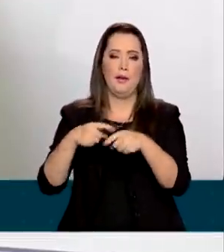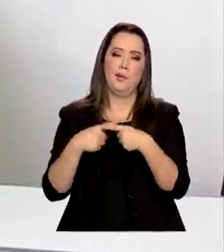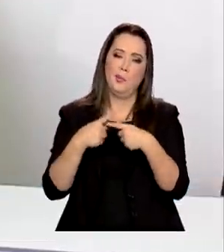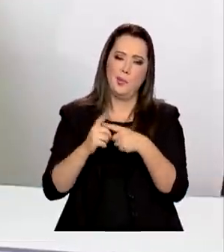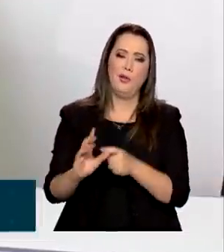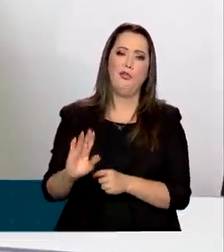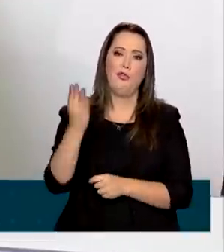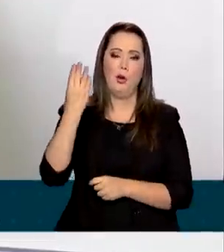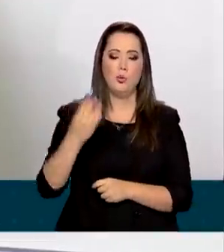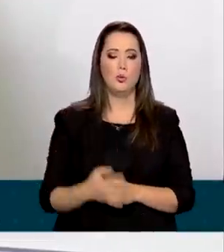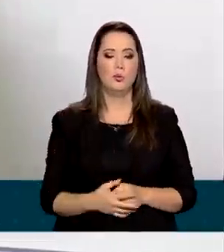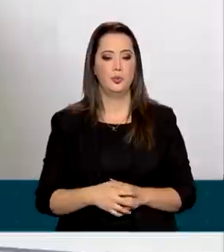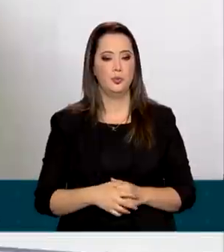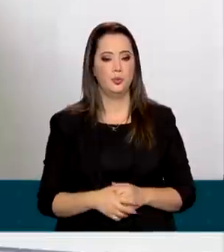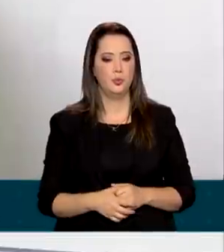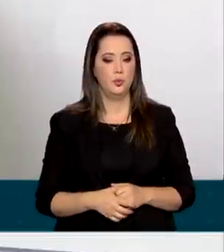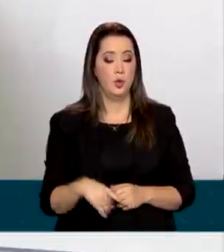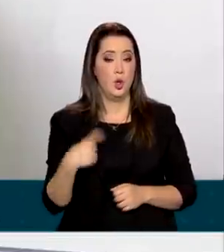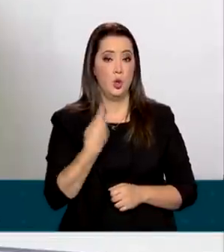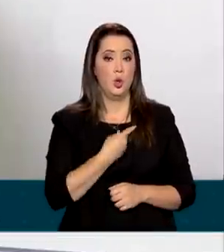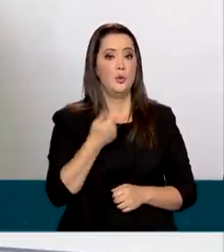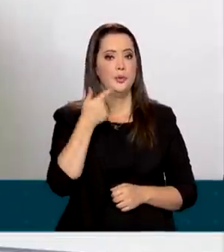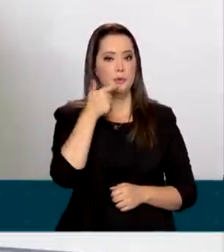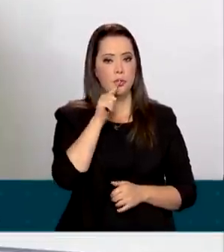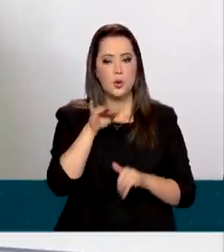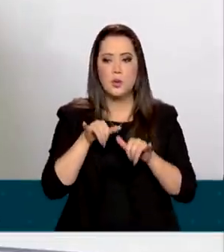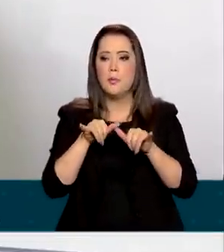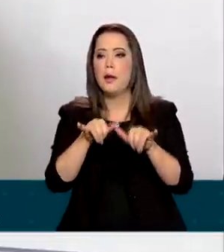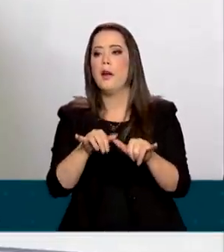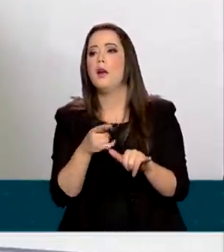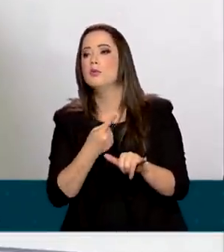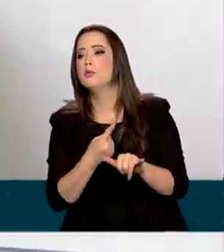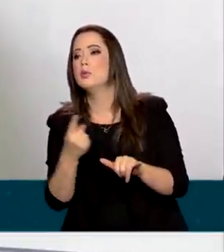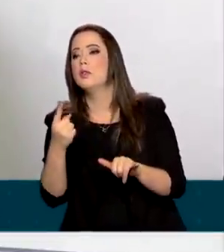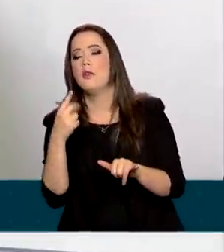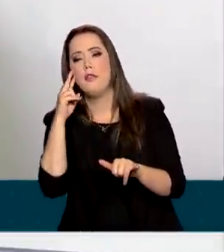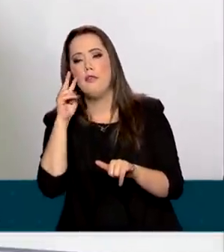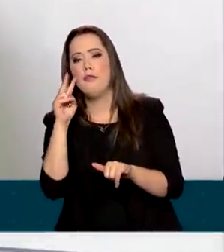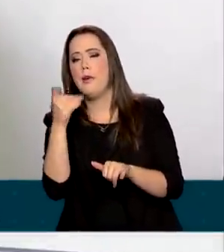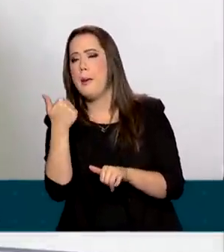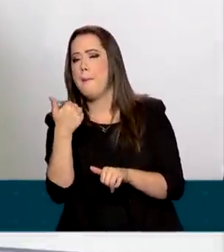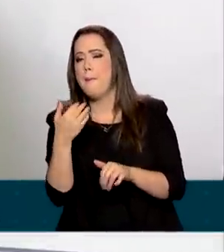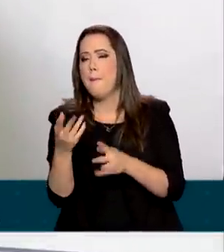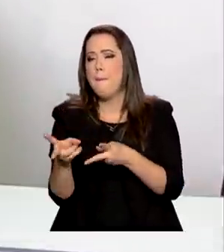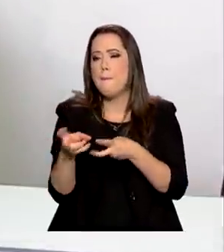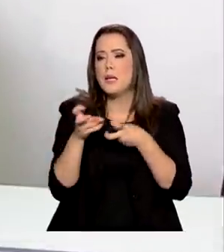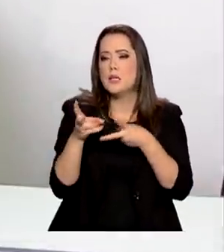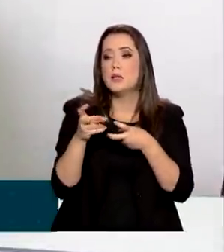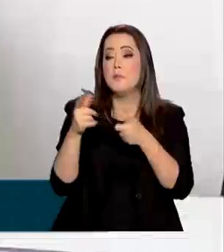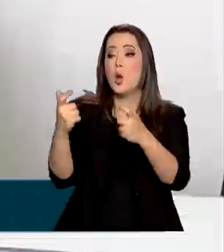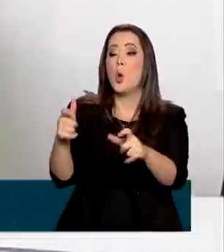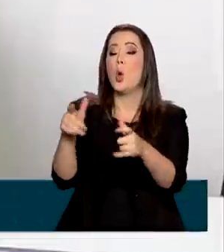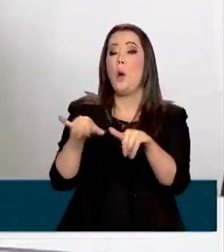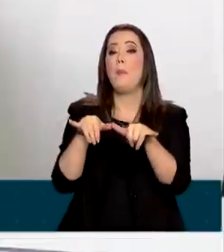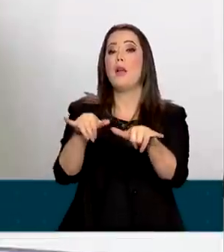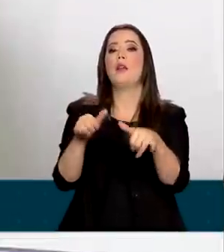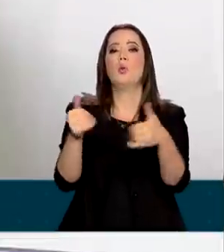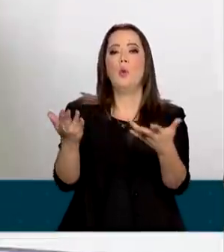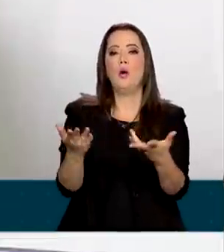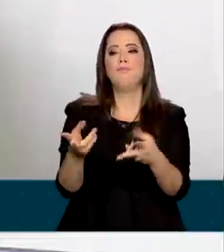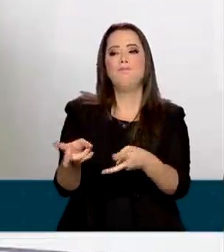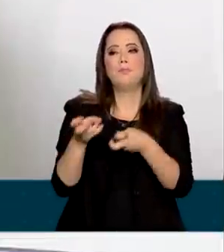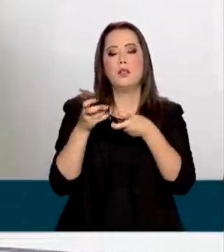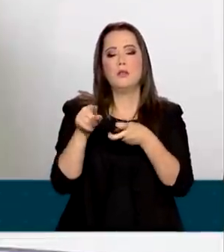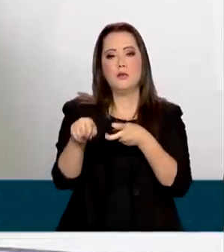fazer ação nos supermercados e com uma detecção rápida, com um método rápido no local de venda, ter